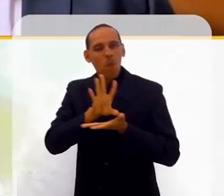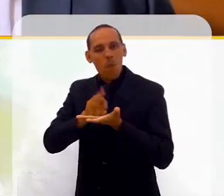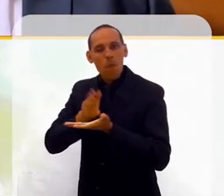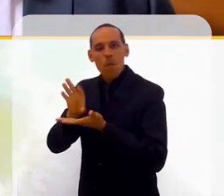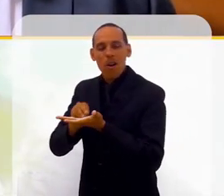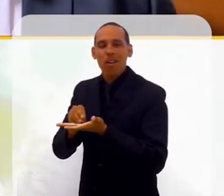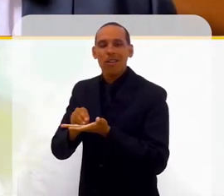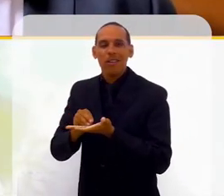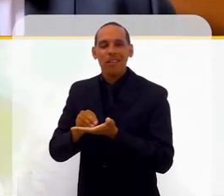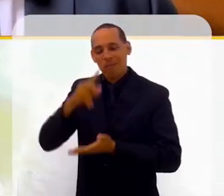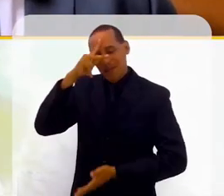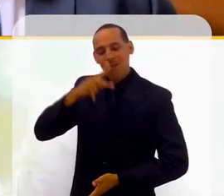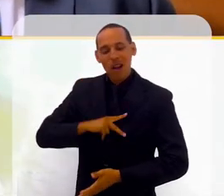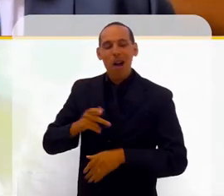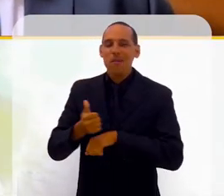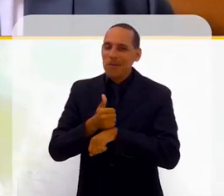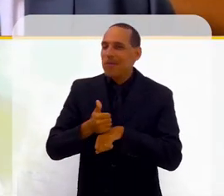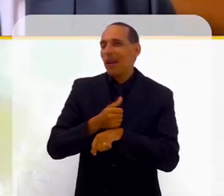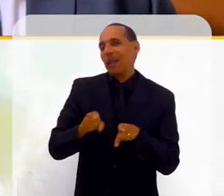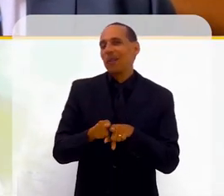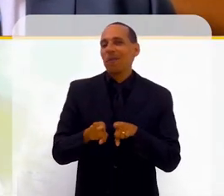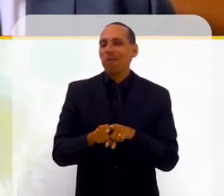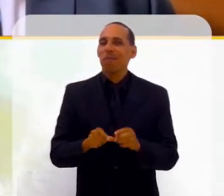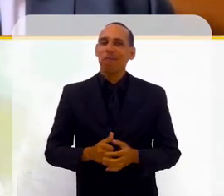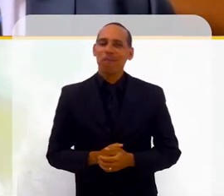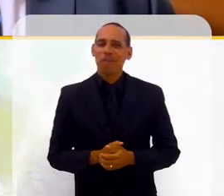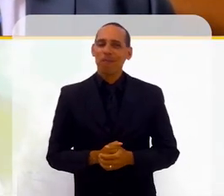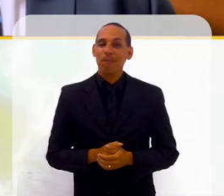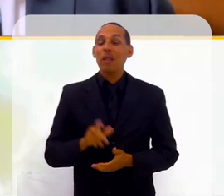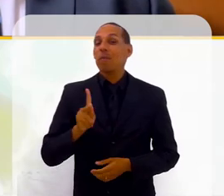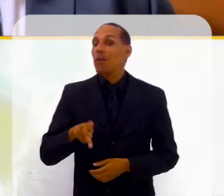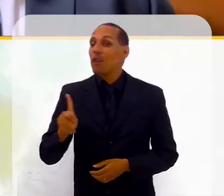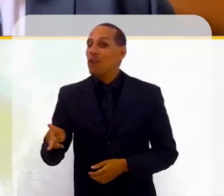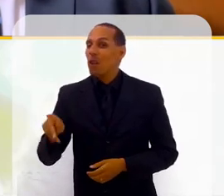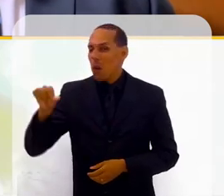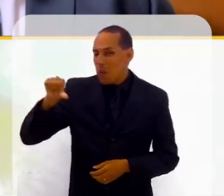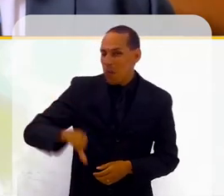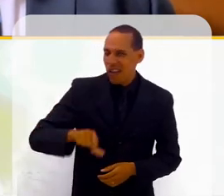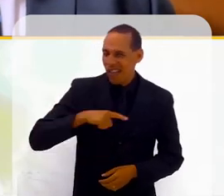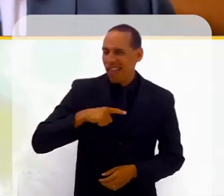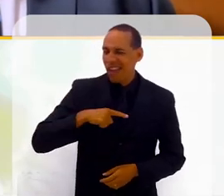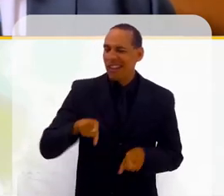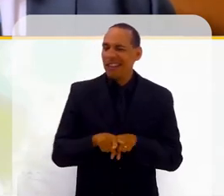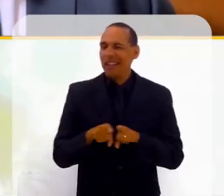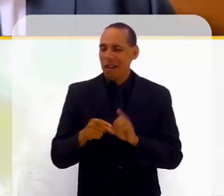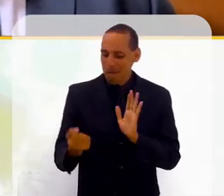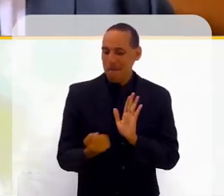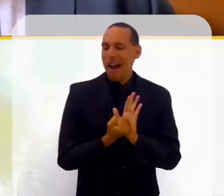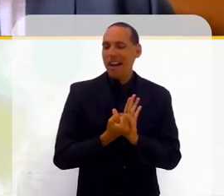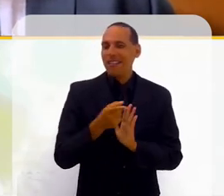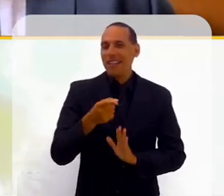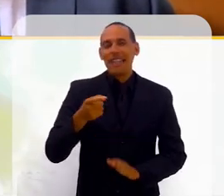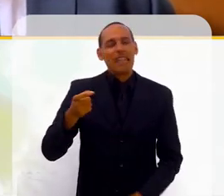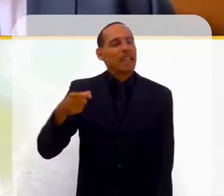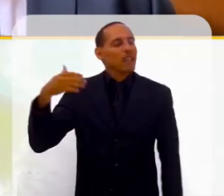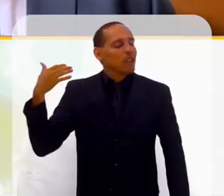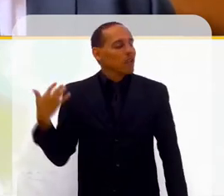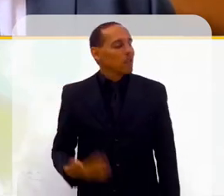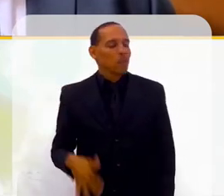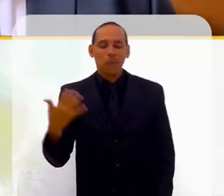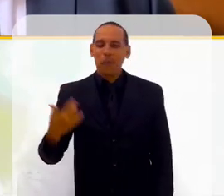profissional e na pessoa Alfredo de hoje. E professor Ruin, aquele que fala alguma coisa, você,